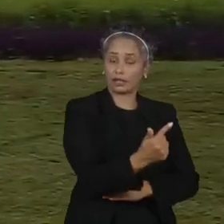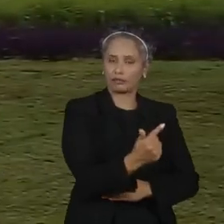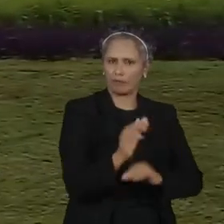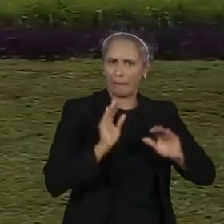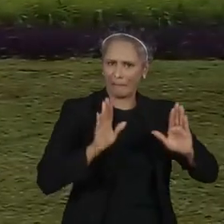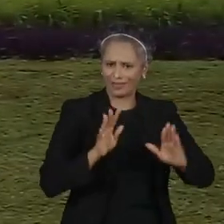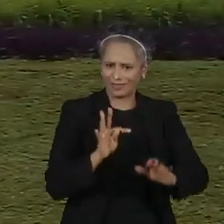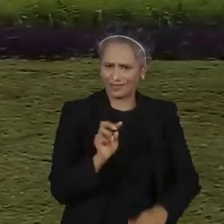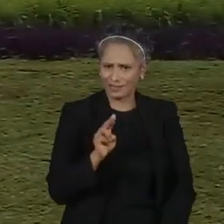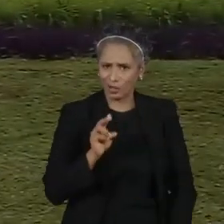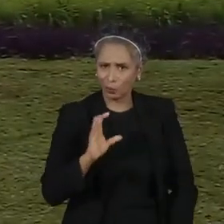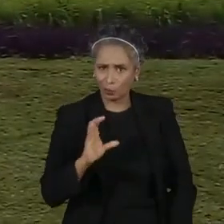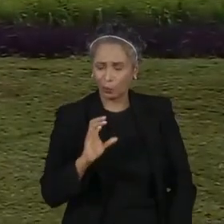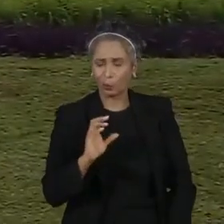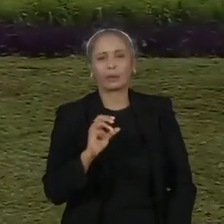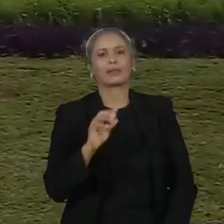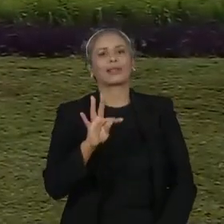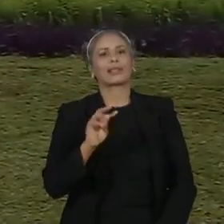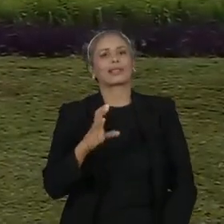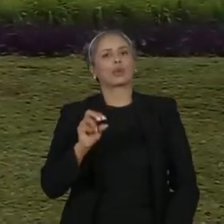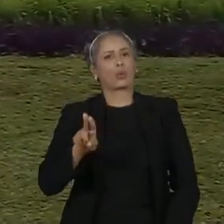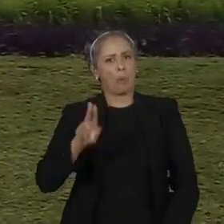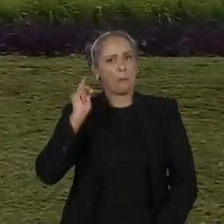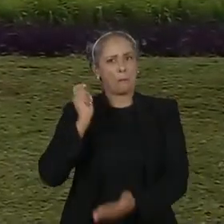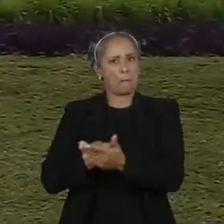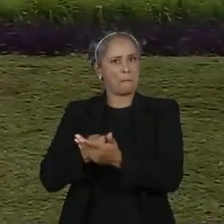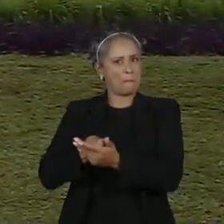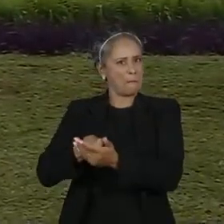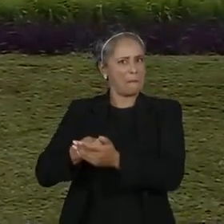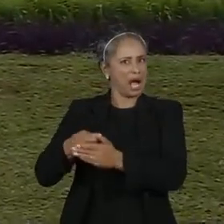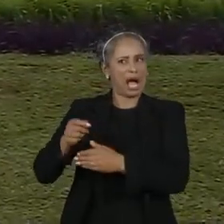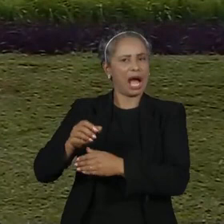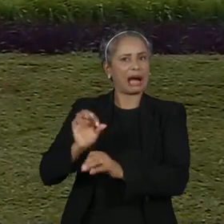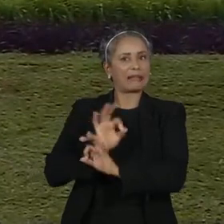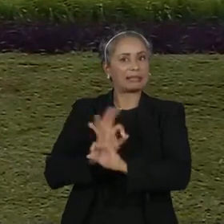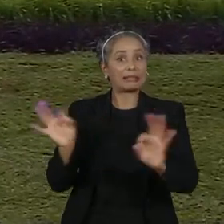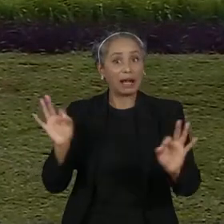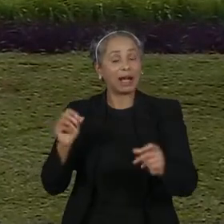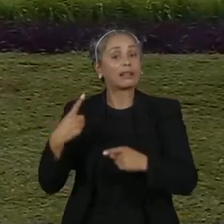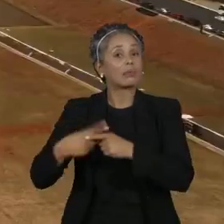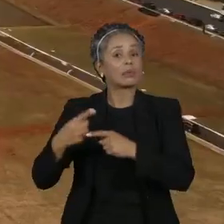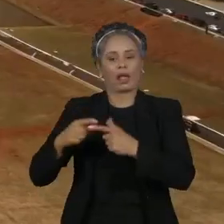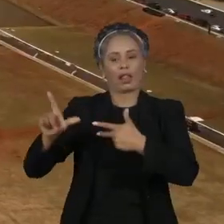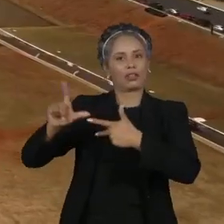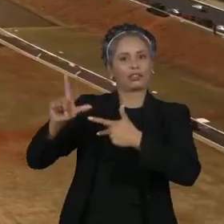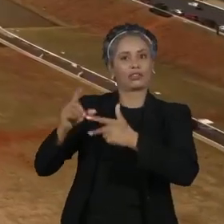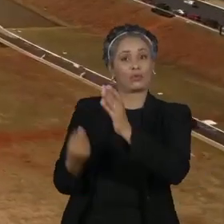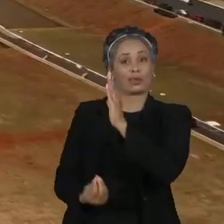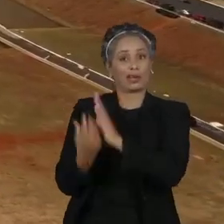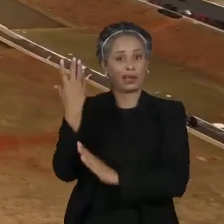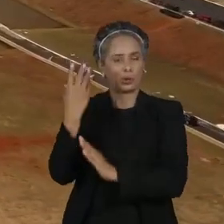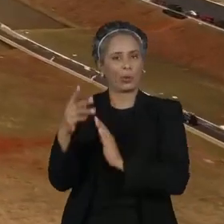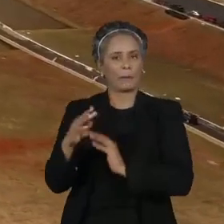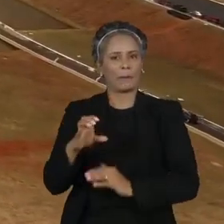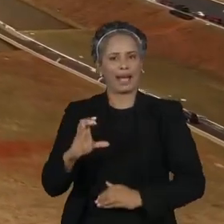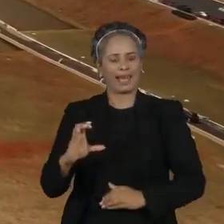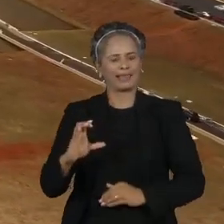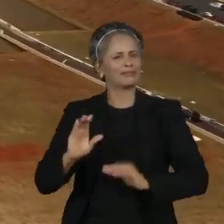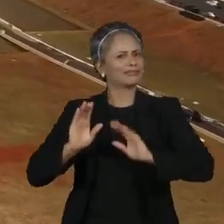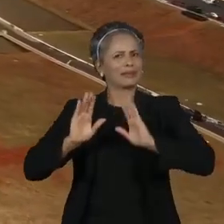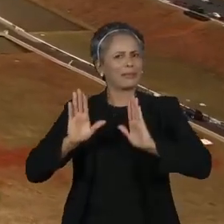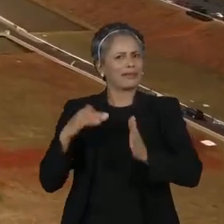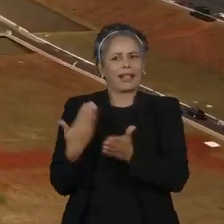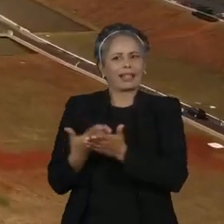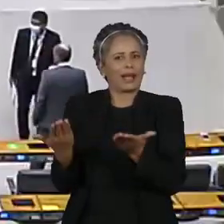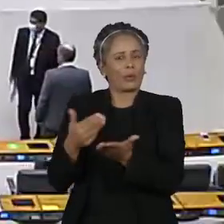aplicou qualquer punição ao Legislativo por criar a PEC dos Precatórios. O Congresso aprovou a emenda em